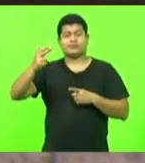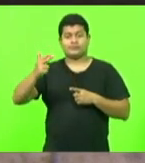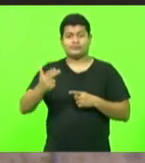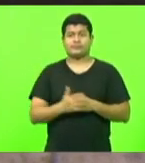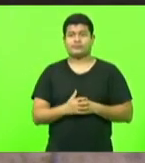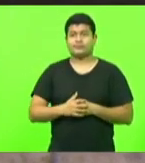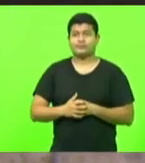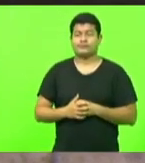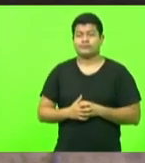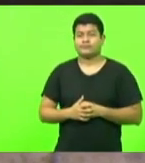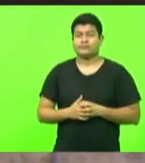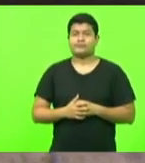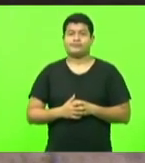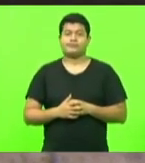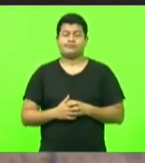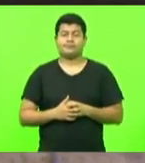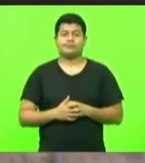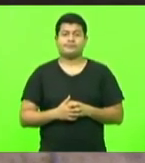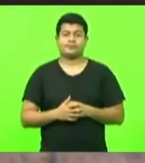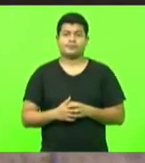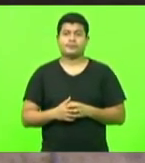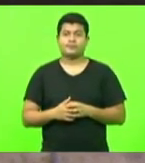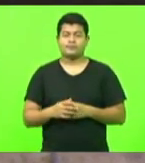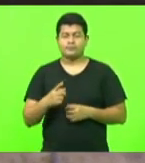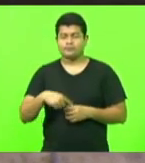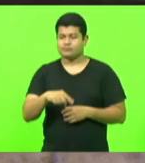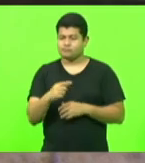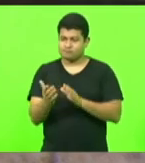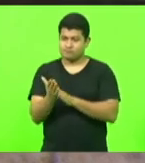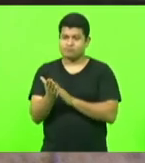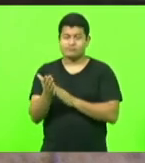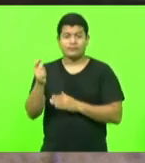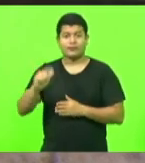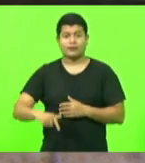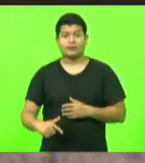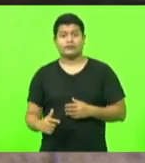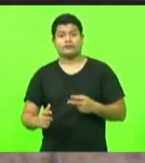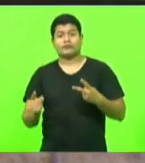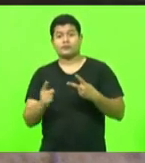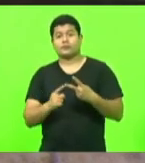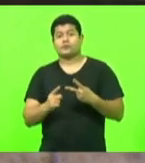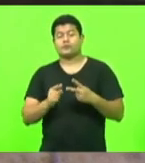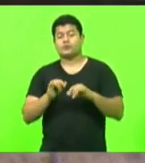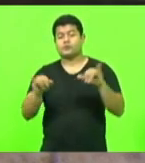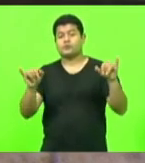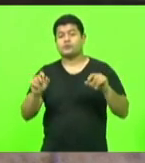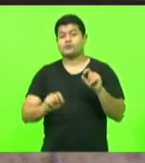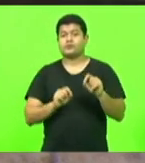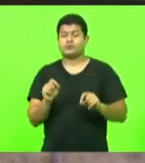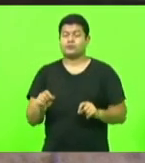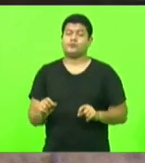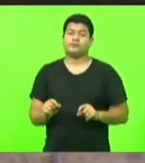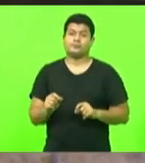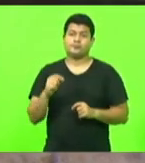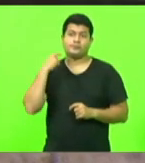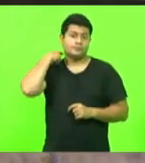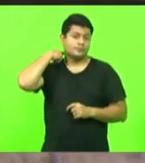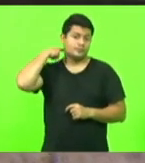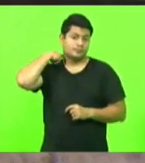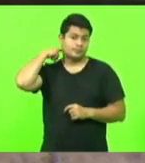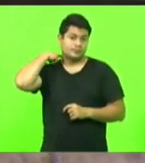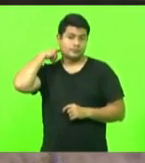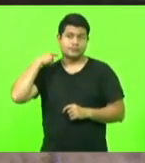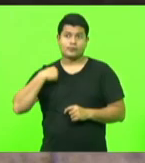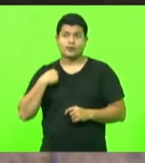literário. os nossos parabéns. Faço também, senhor presidente, senhores deputados, uma nota e agora como